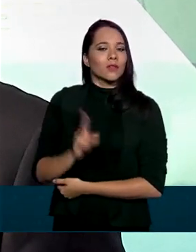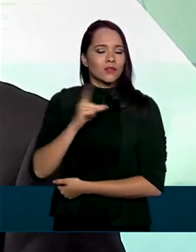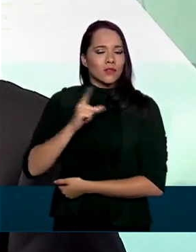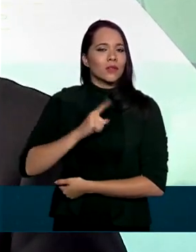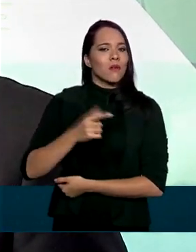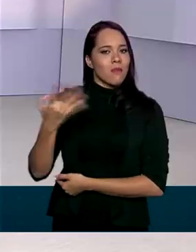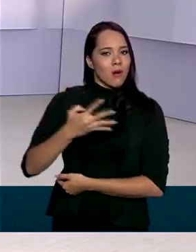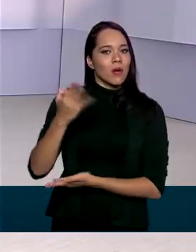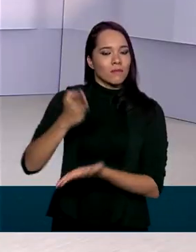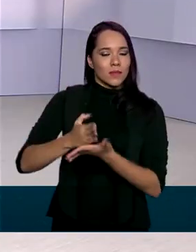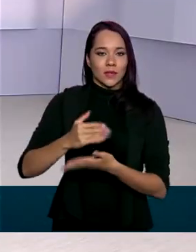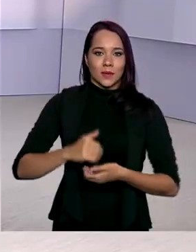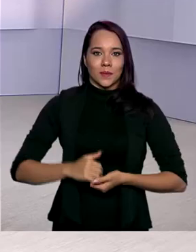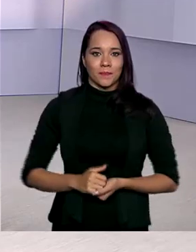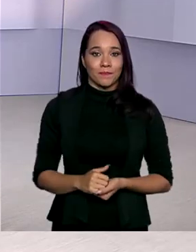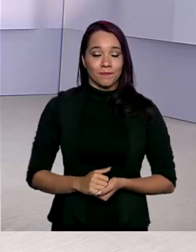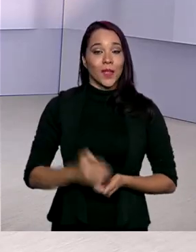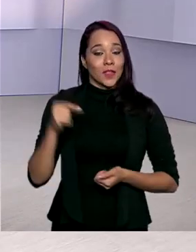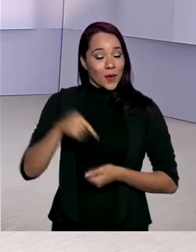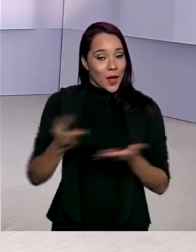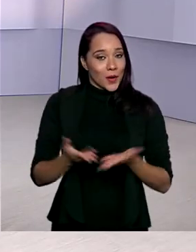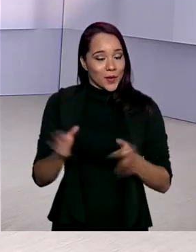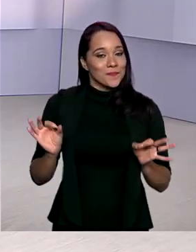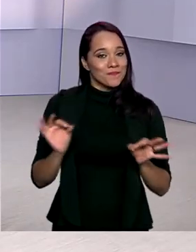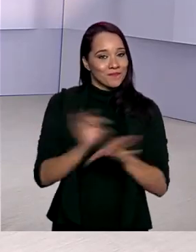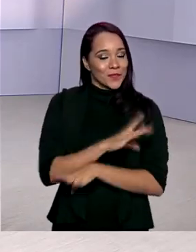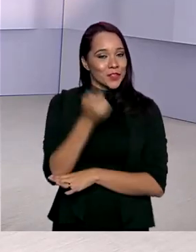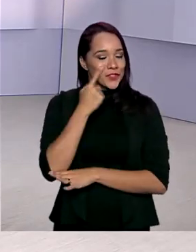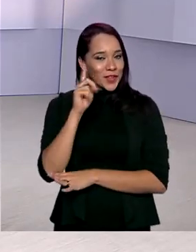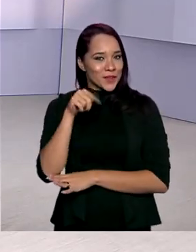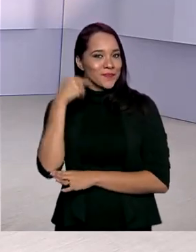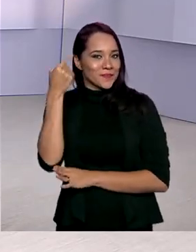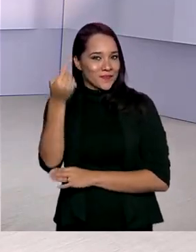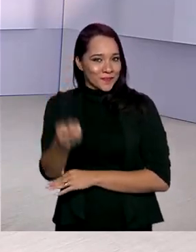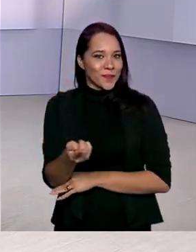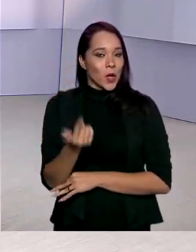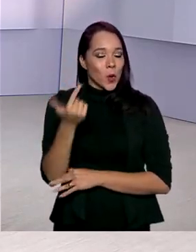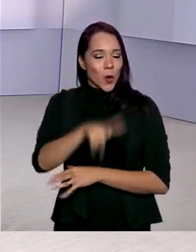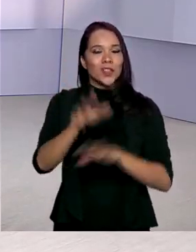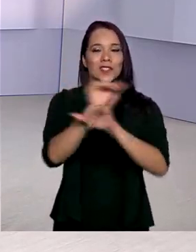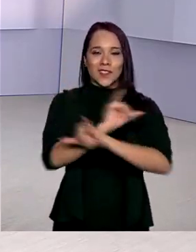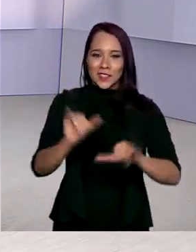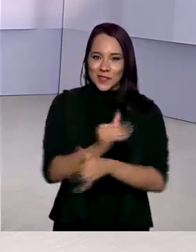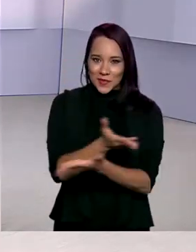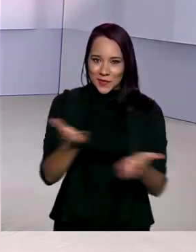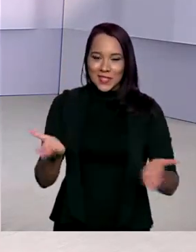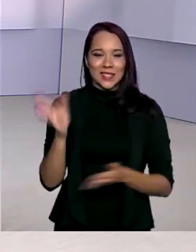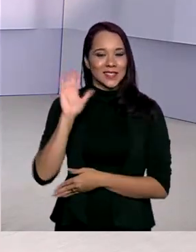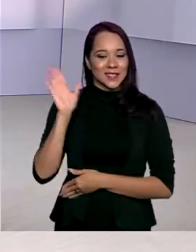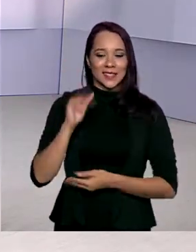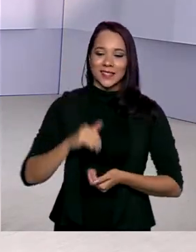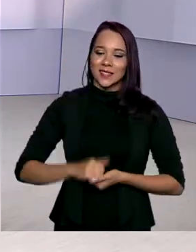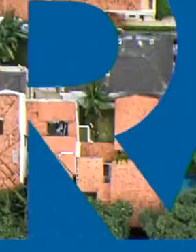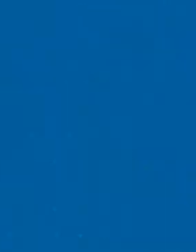parcela. Esta edição termina aqui. A gente se vê logo mais com outras notícias para você. Até lá.